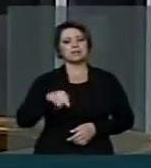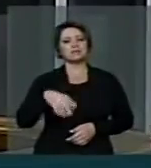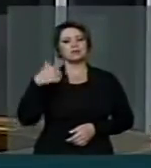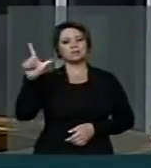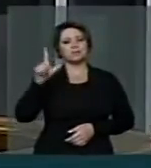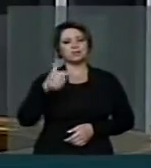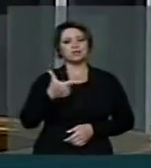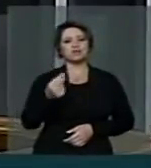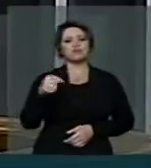próximo orador.